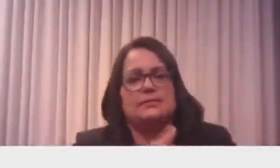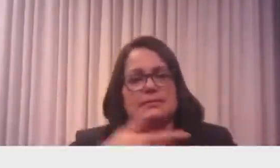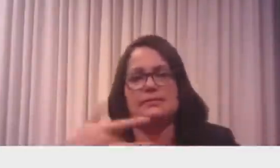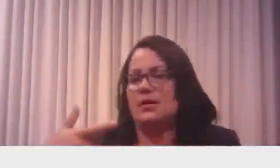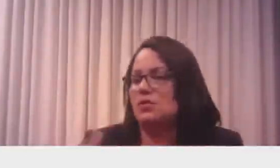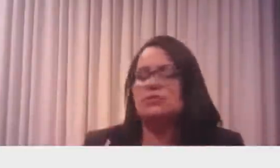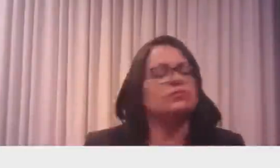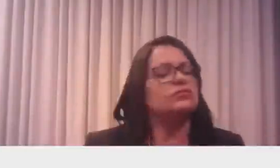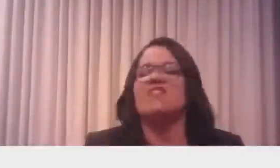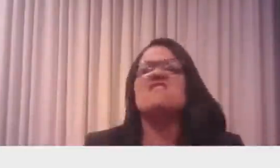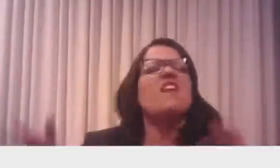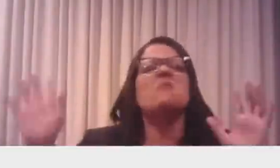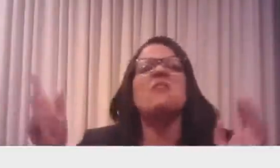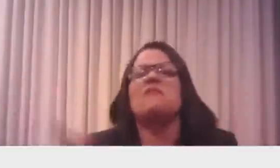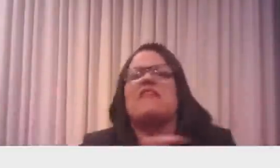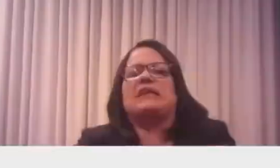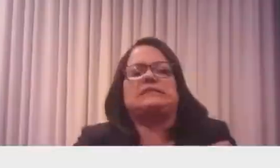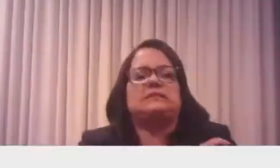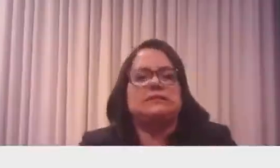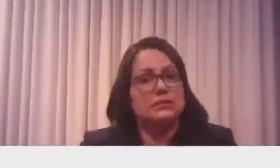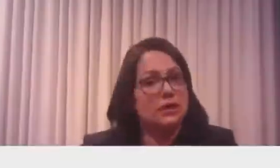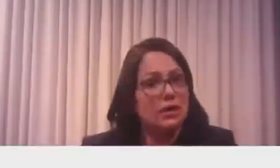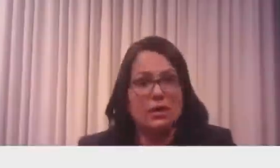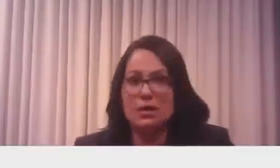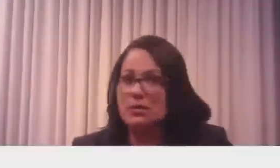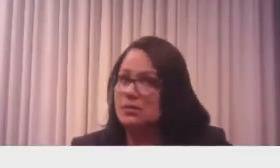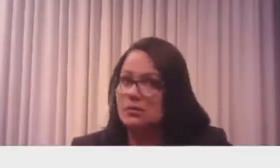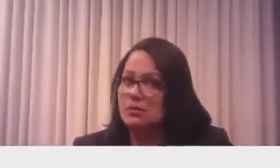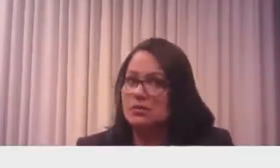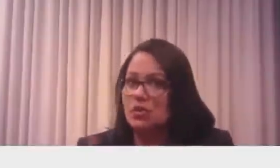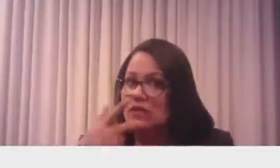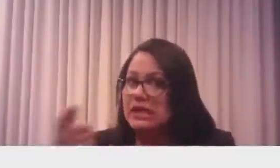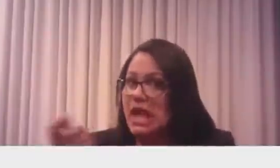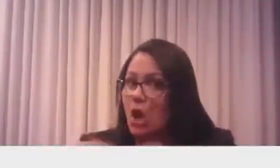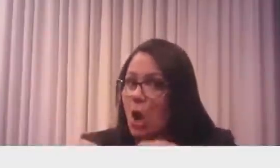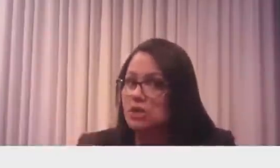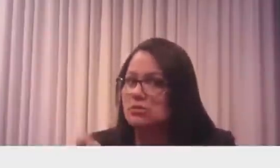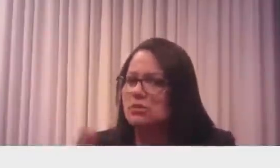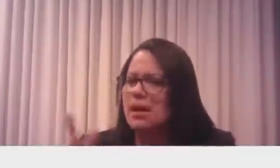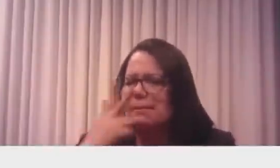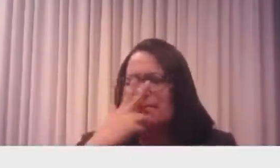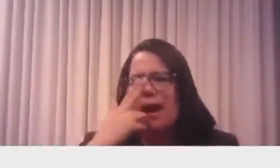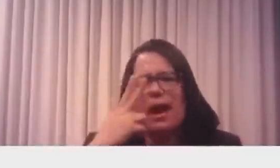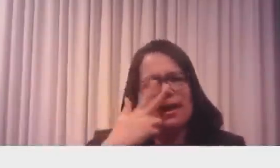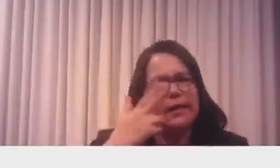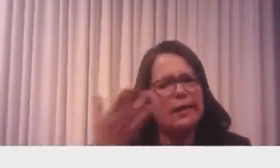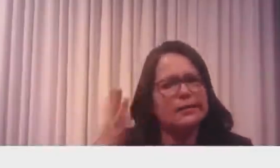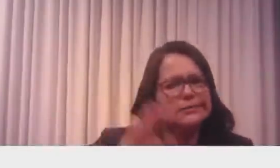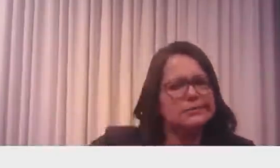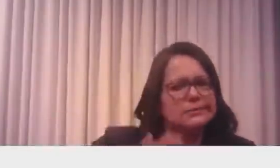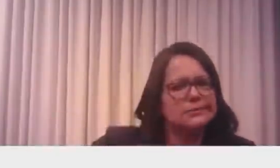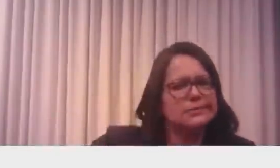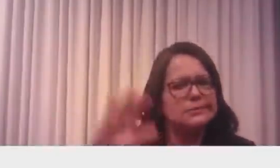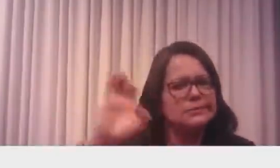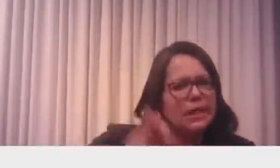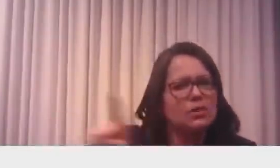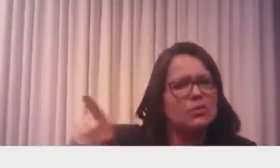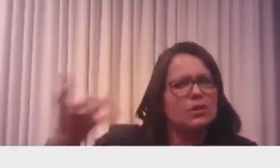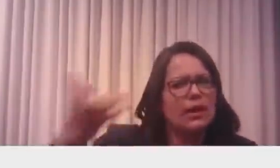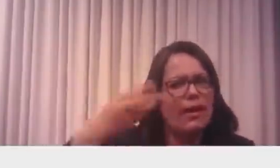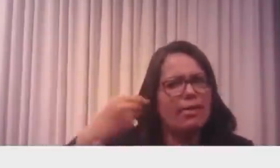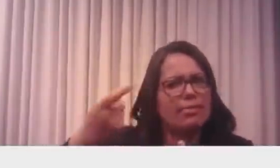quiseram empurrar a vacina. Eu não quero dizer que isso é um negócio, não quero dizer porque não tenho prova disso, mas parece que tem algum interesse aqui.